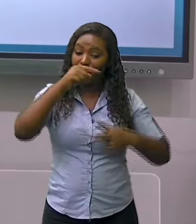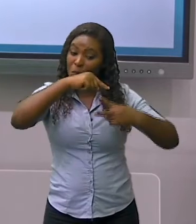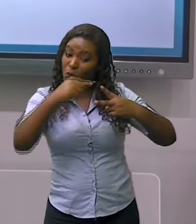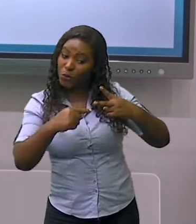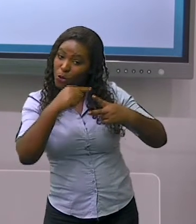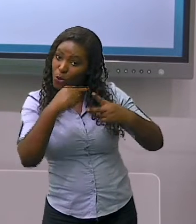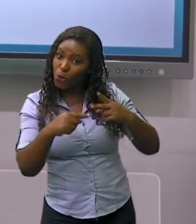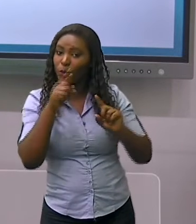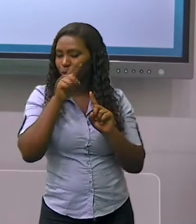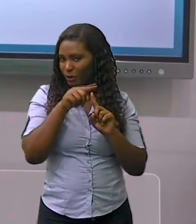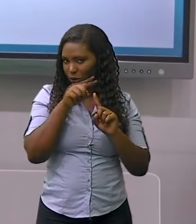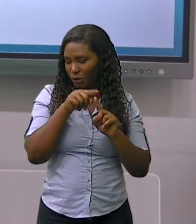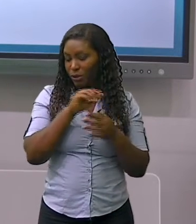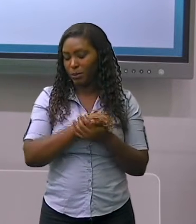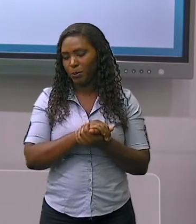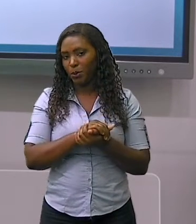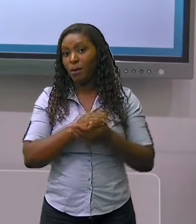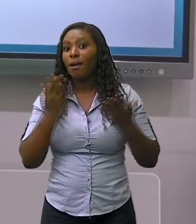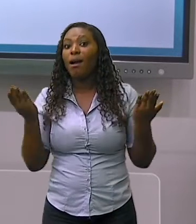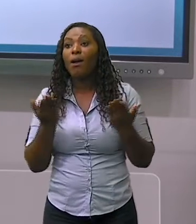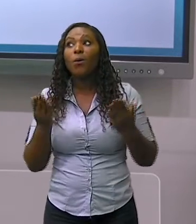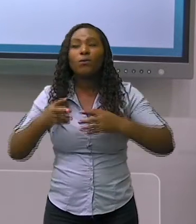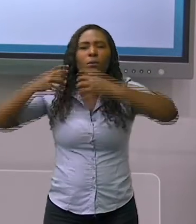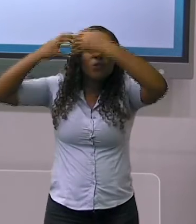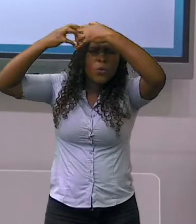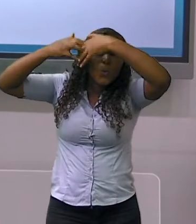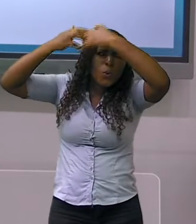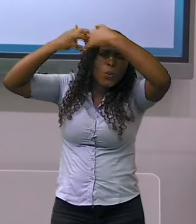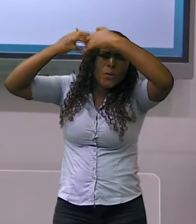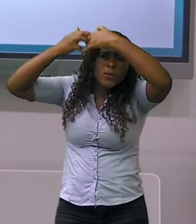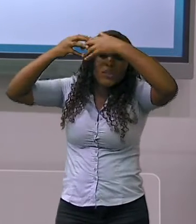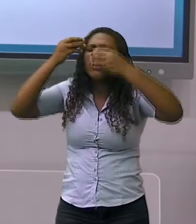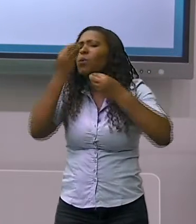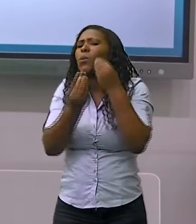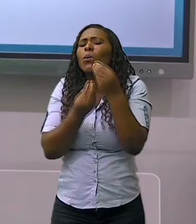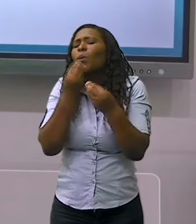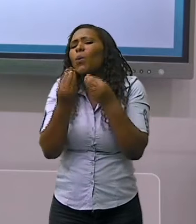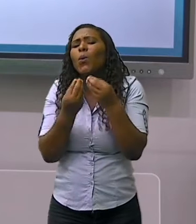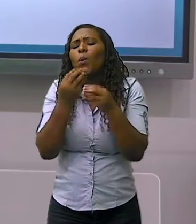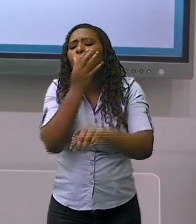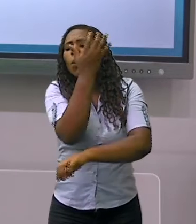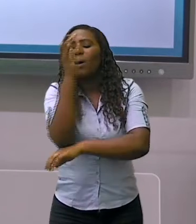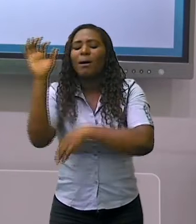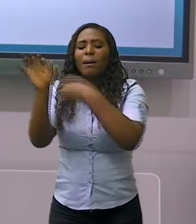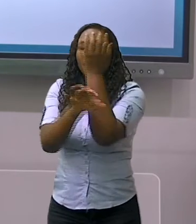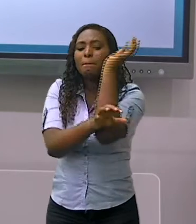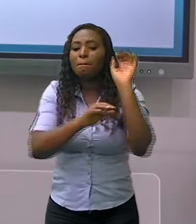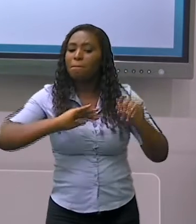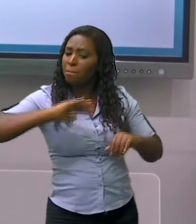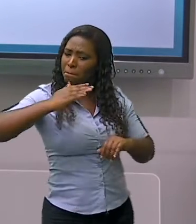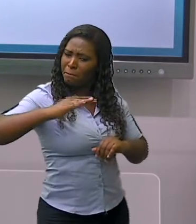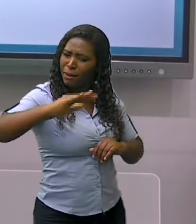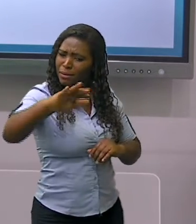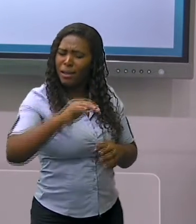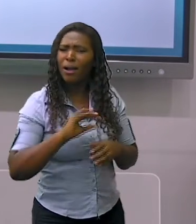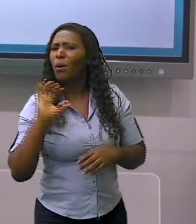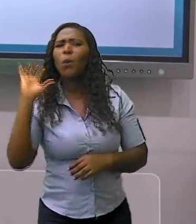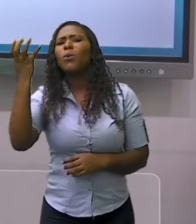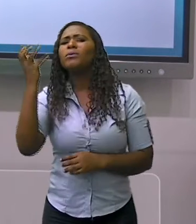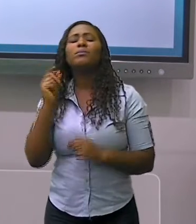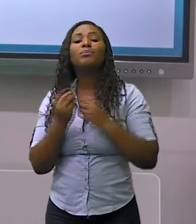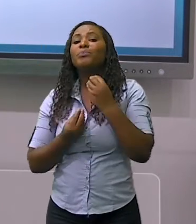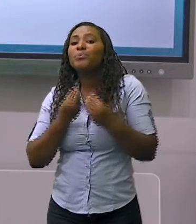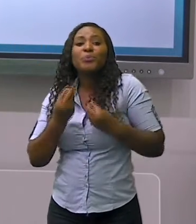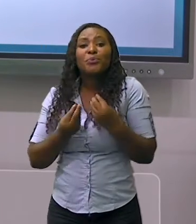refletir sobre a construção da paisagem. Afinal de contas, como ocorre a